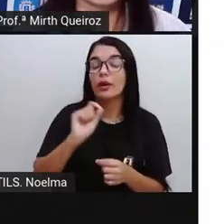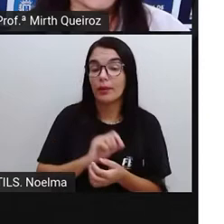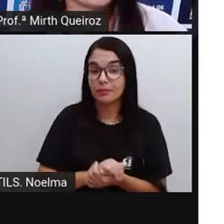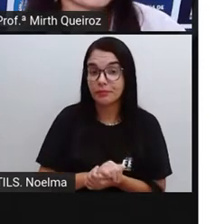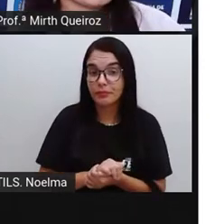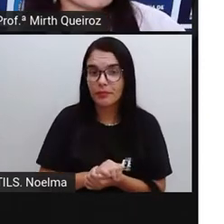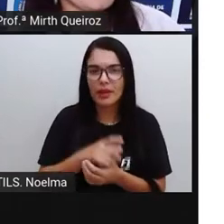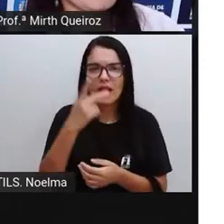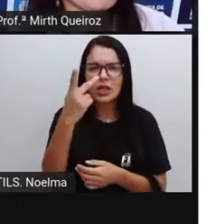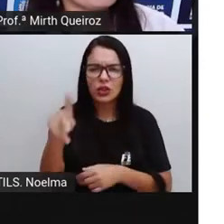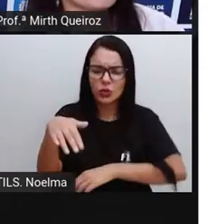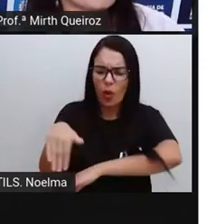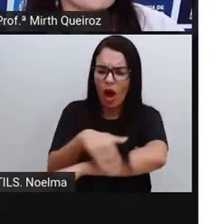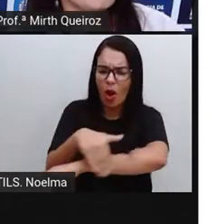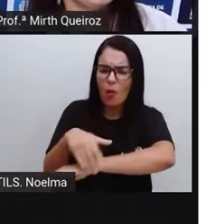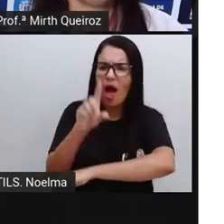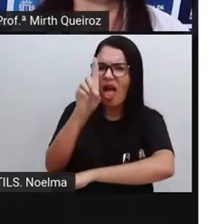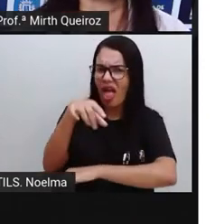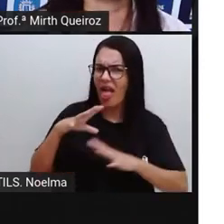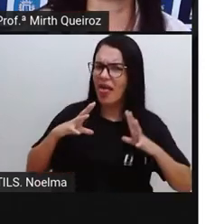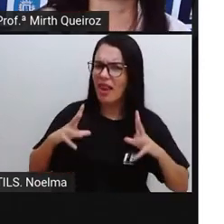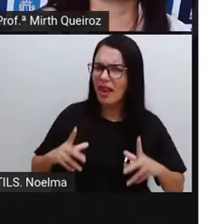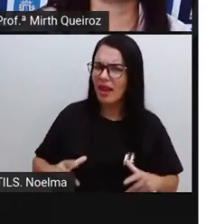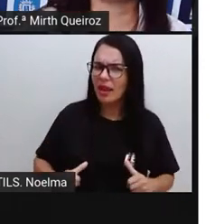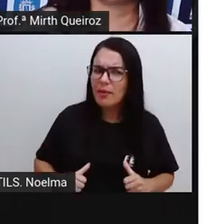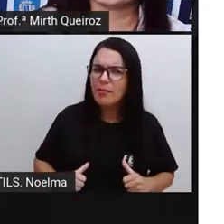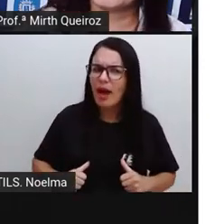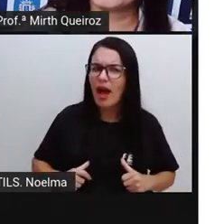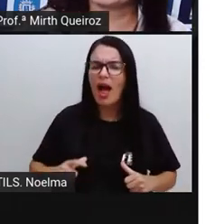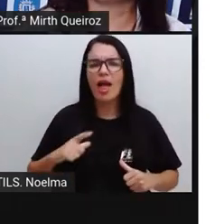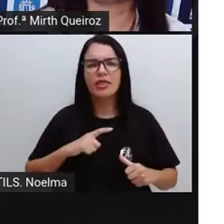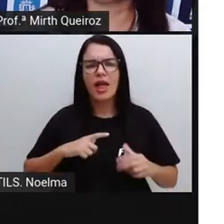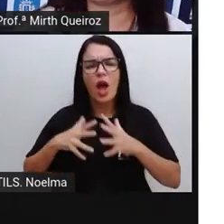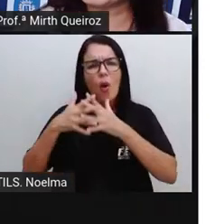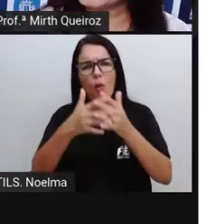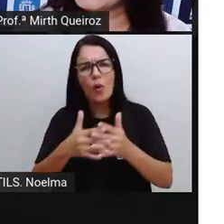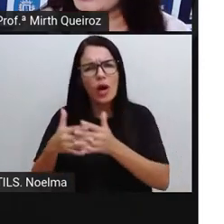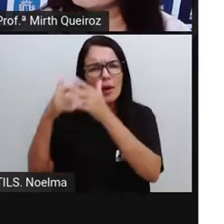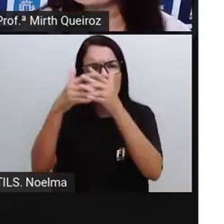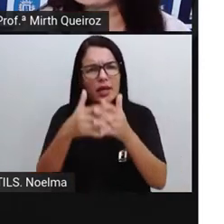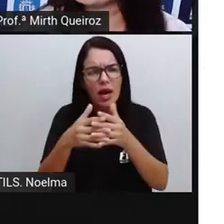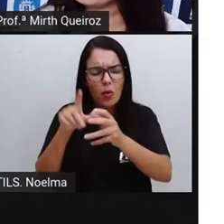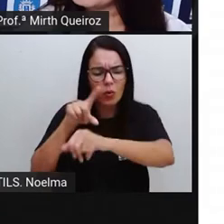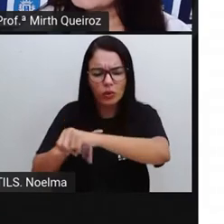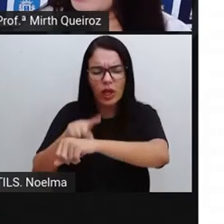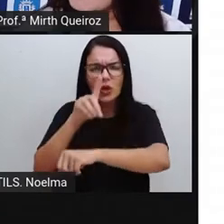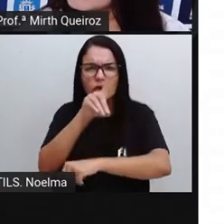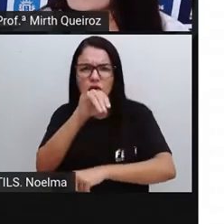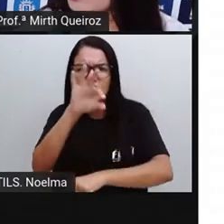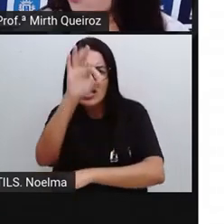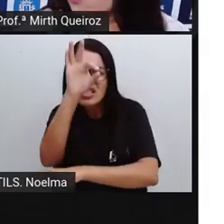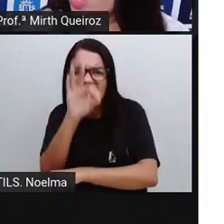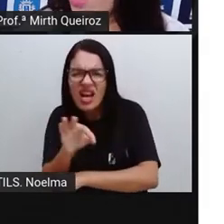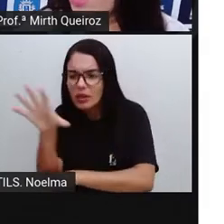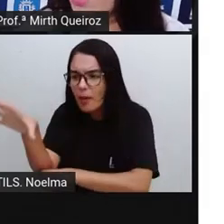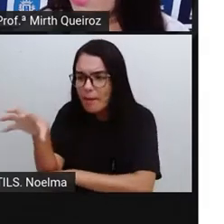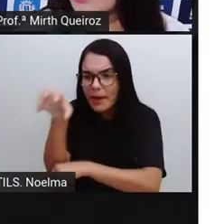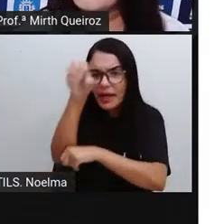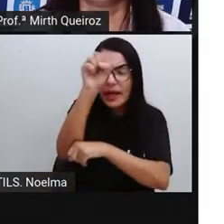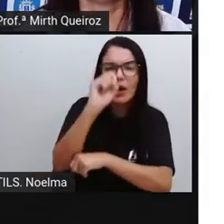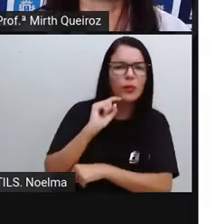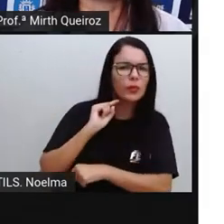A sua rua, ela é limpa? O caminhão de coleta de lixo tem dia certo para passar na sua rua?